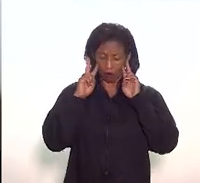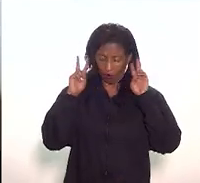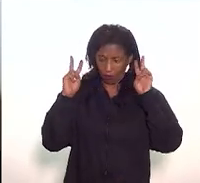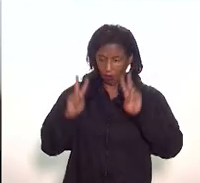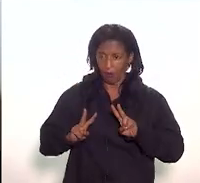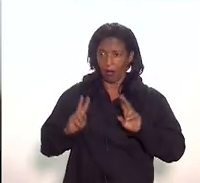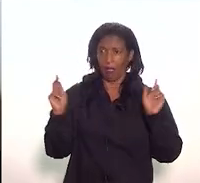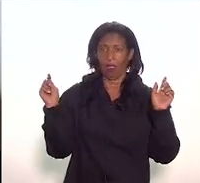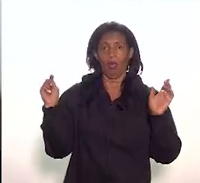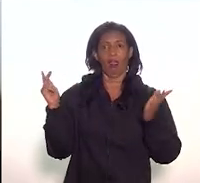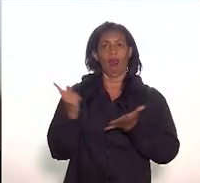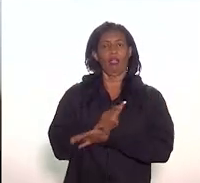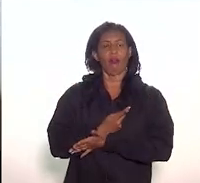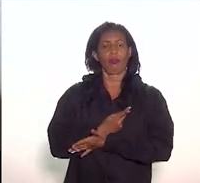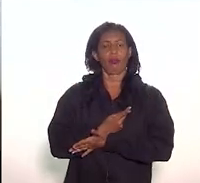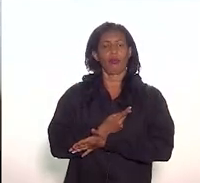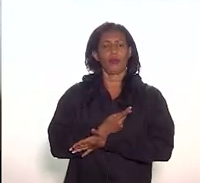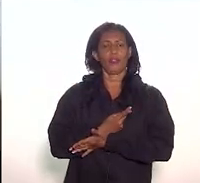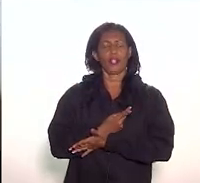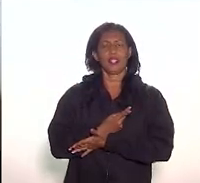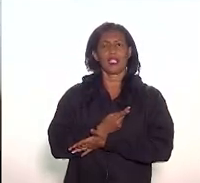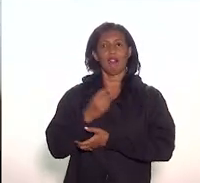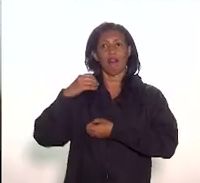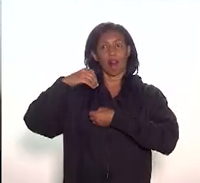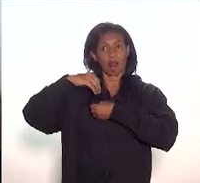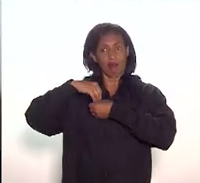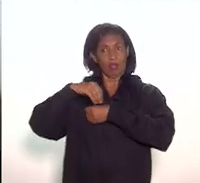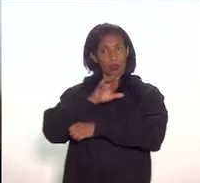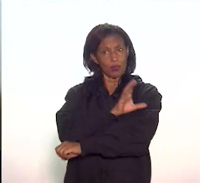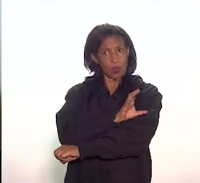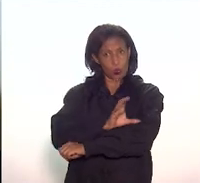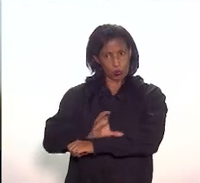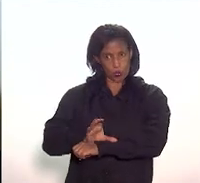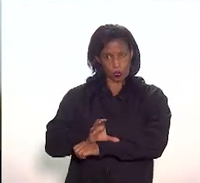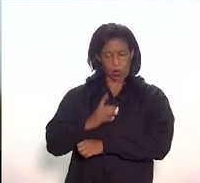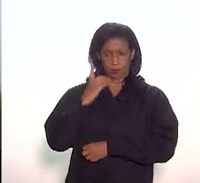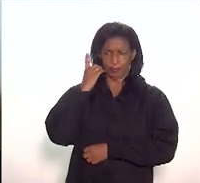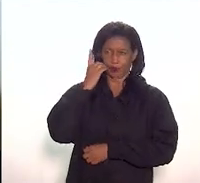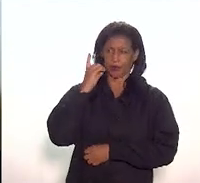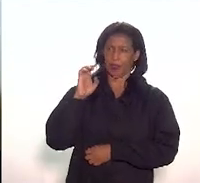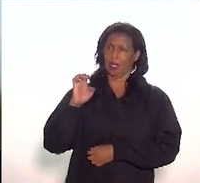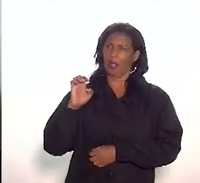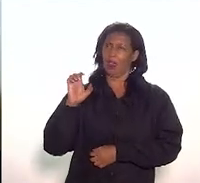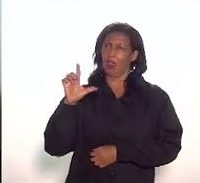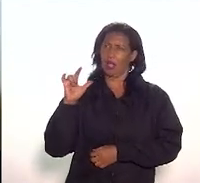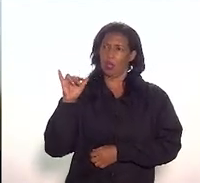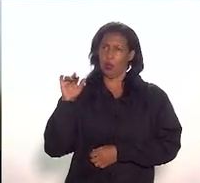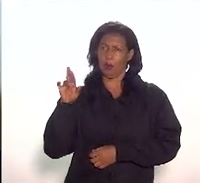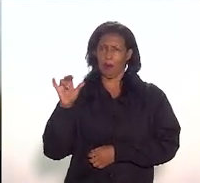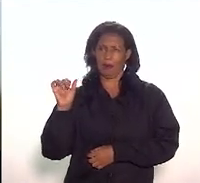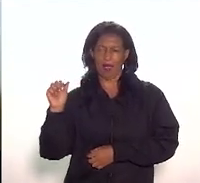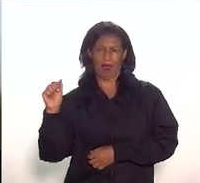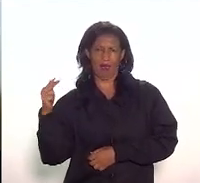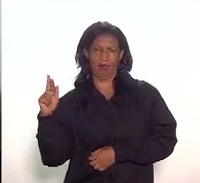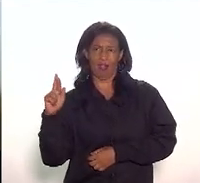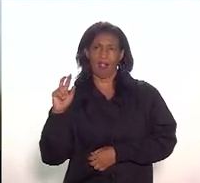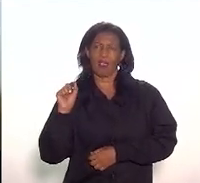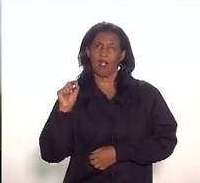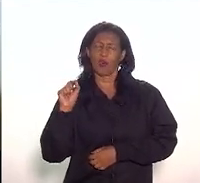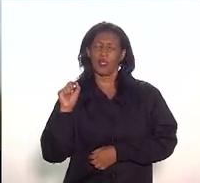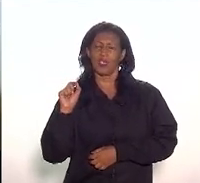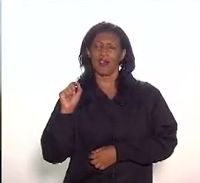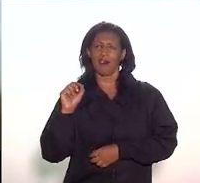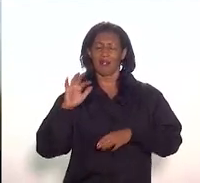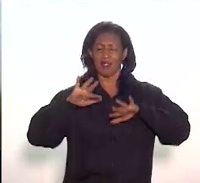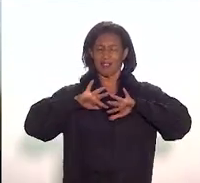ultimamente na área da cultura, deputado João Marguer, é uma dissensão entre a União,